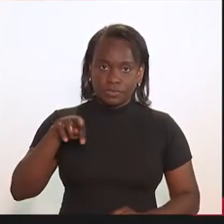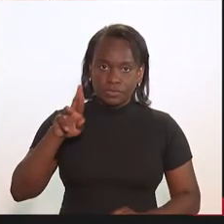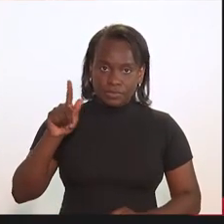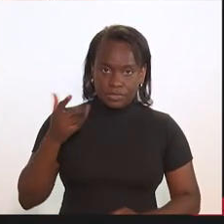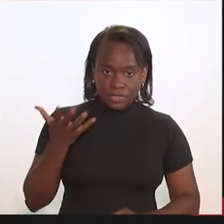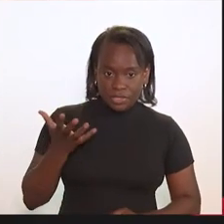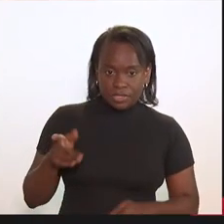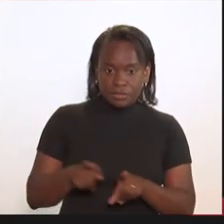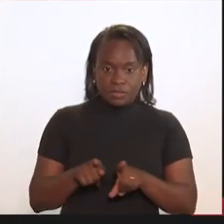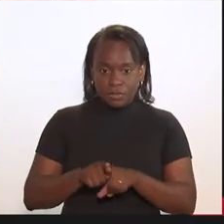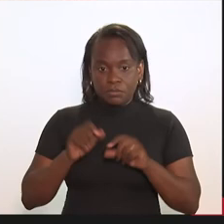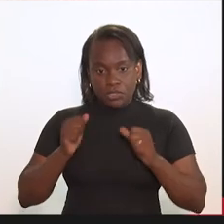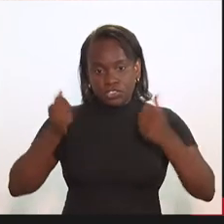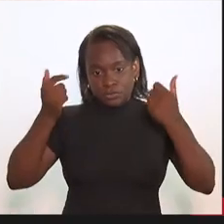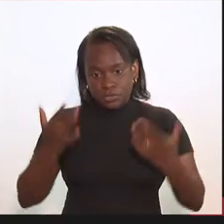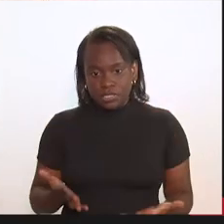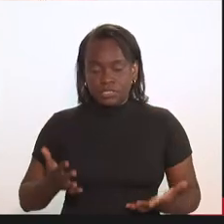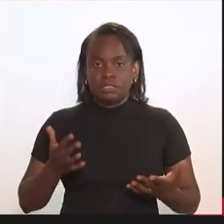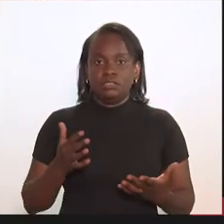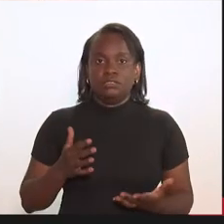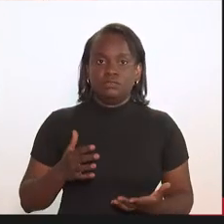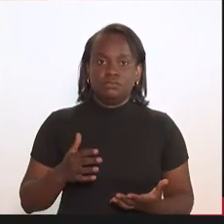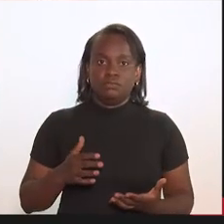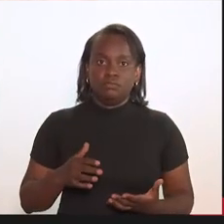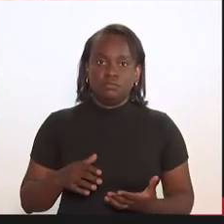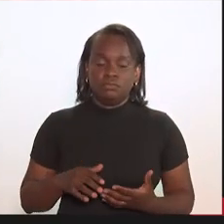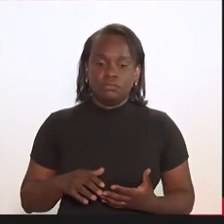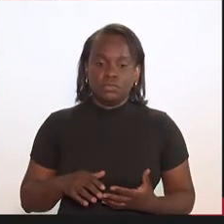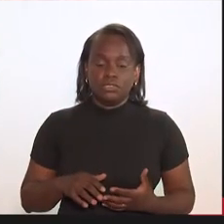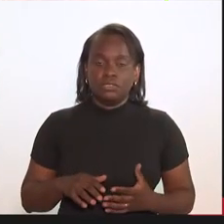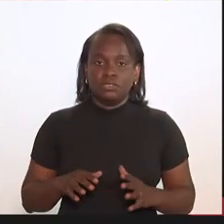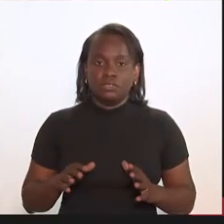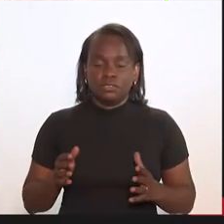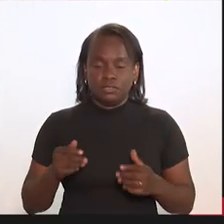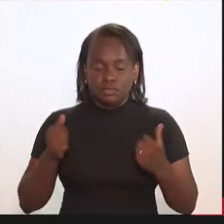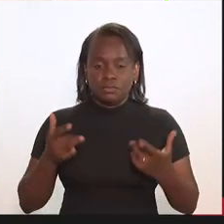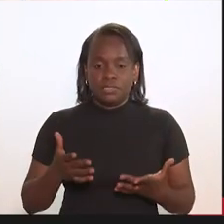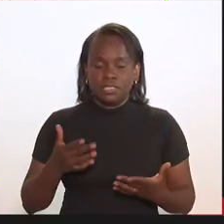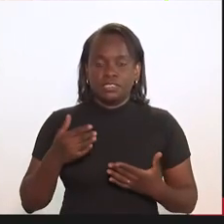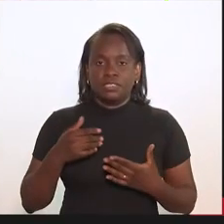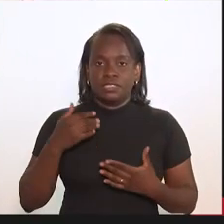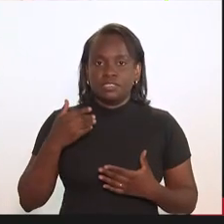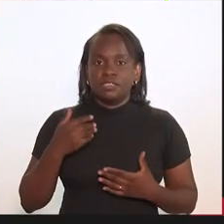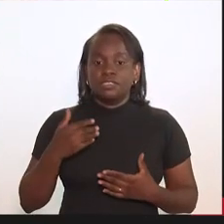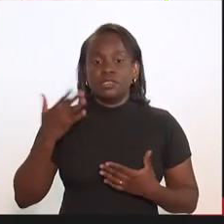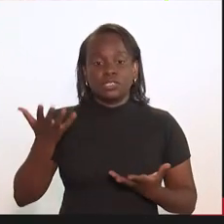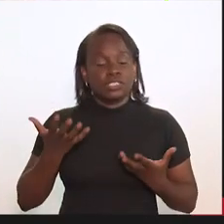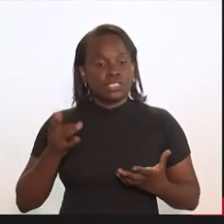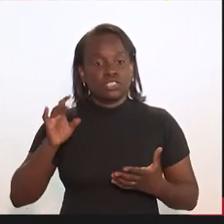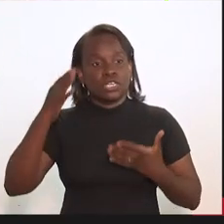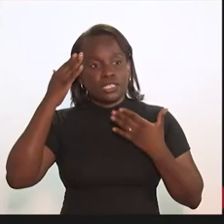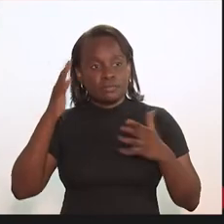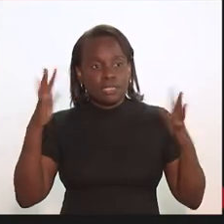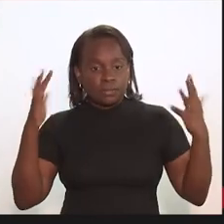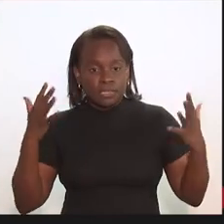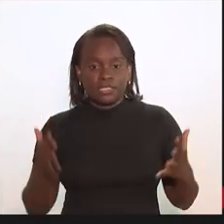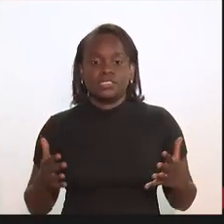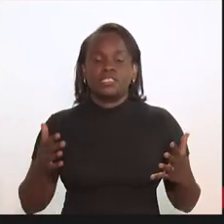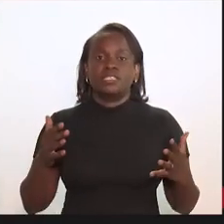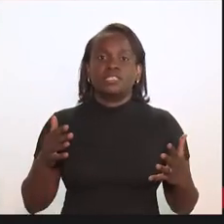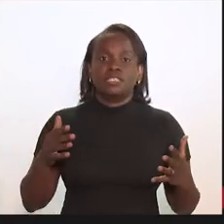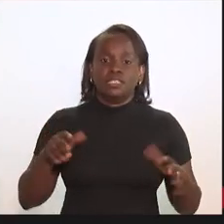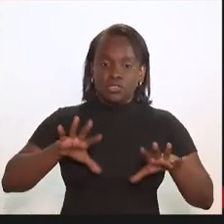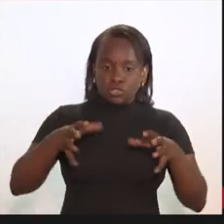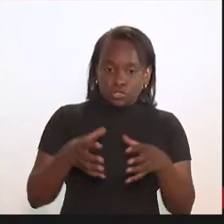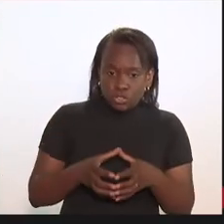Rosenberg, se quiser também pode fazer uso da palavra e encerrar minha fala. agradecendo. Eu só quero parabenizar